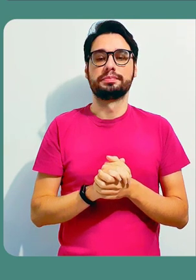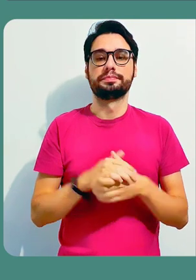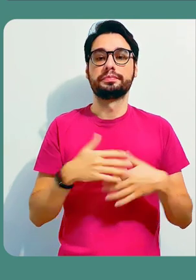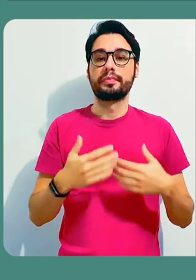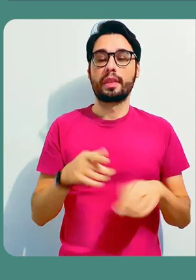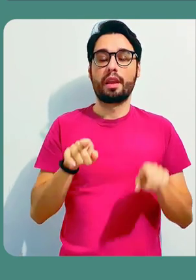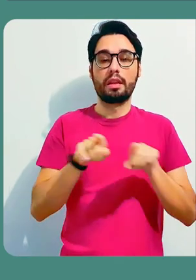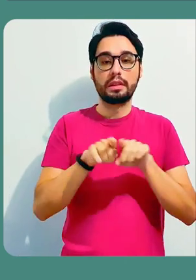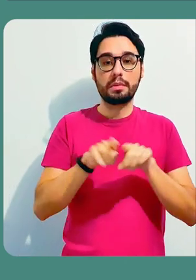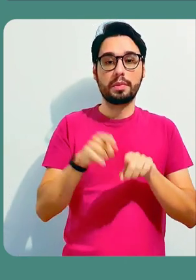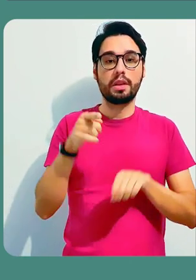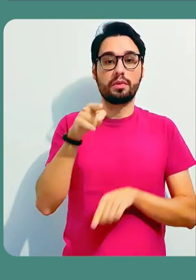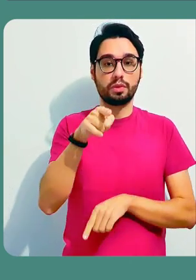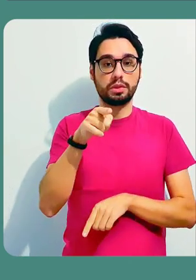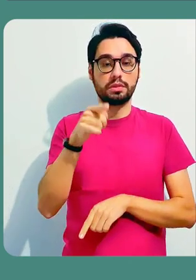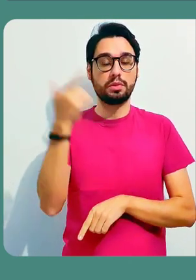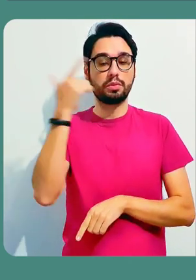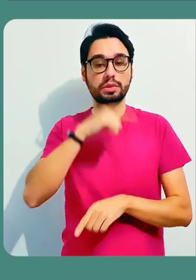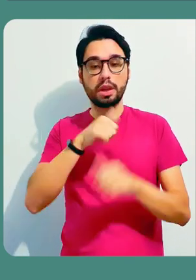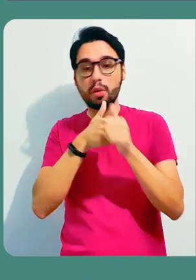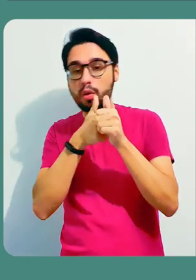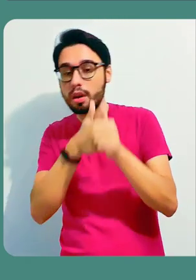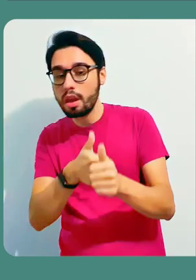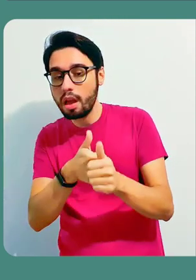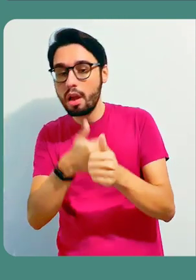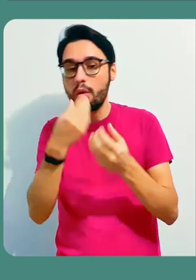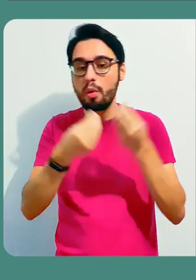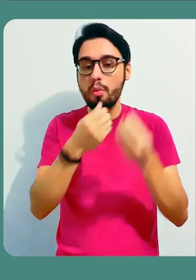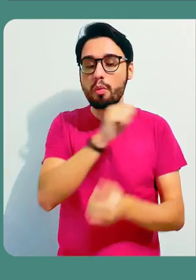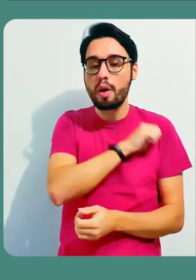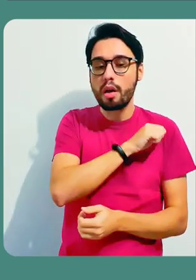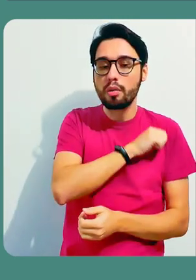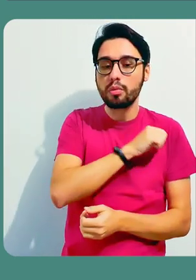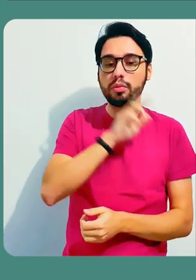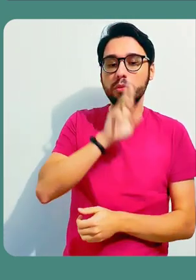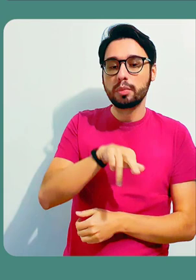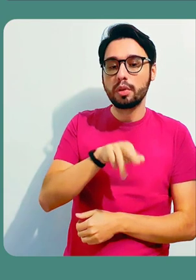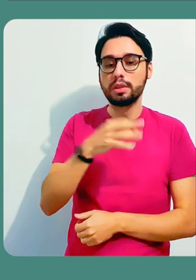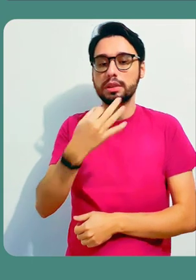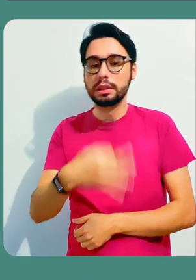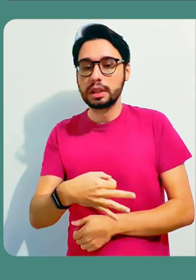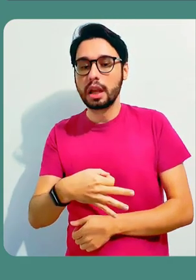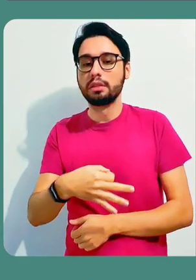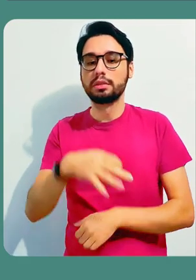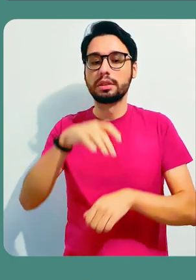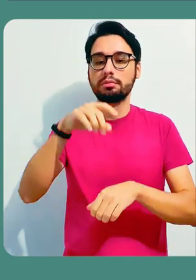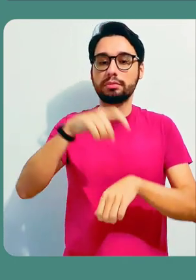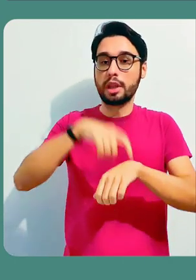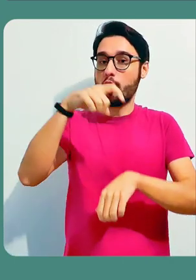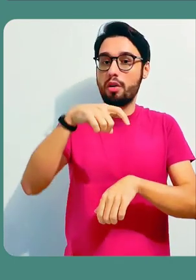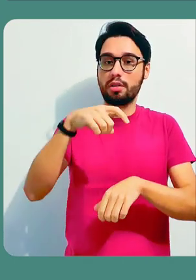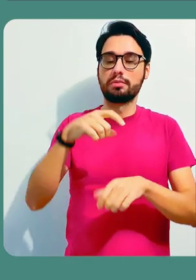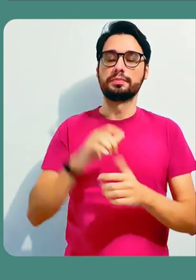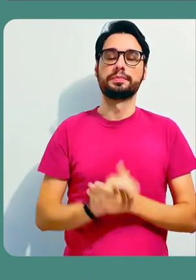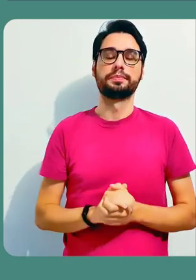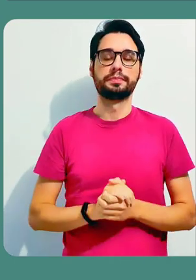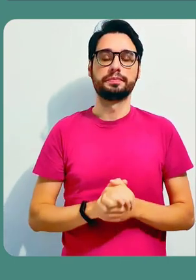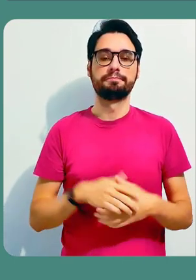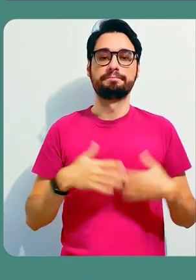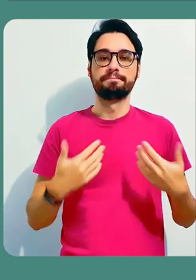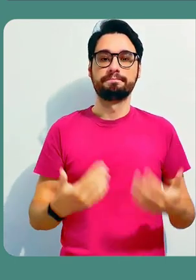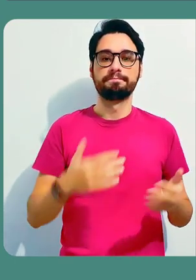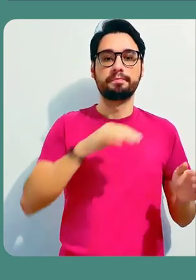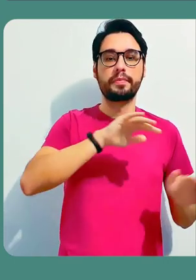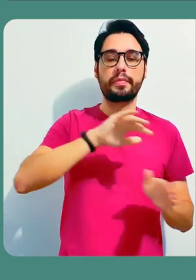todas essas anotações e fazer, então, a resolução. E você consegue acompanhar a evolução da atividade em